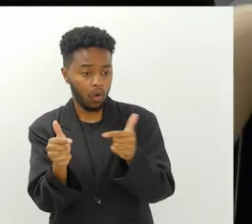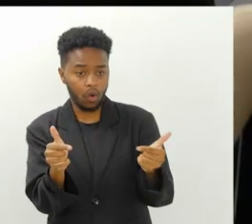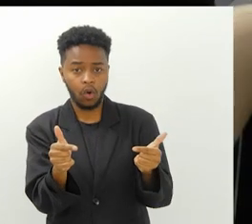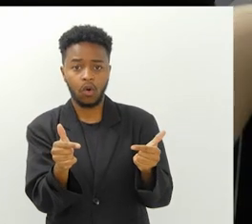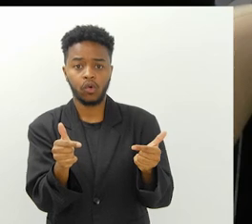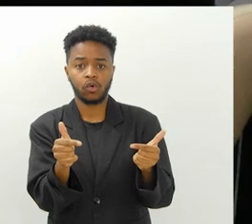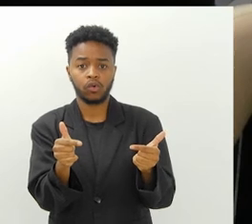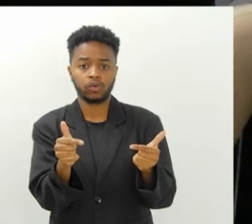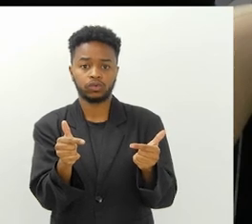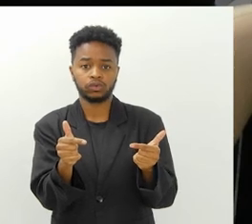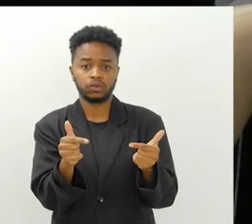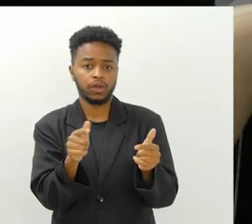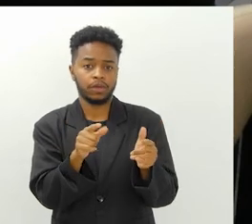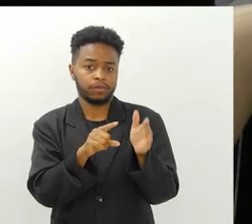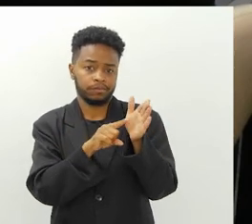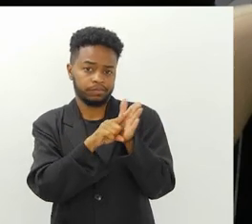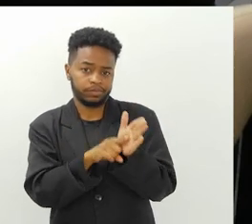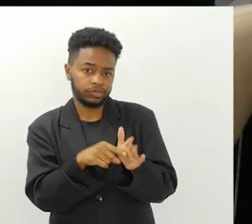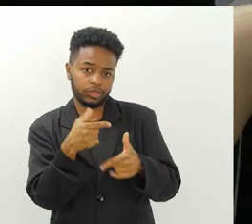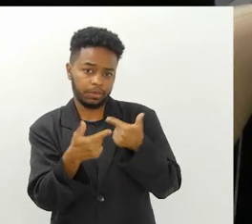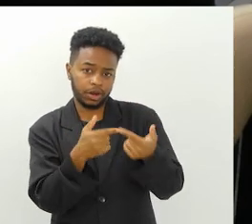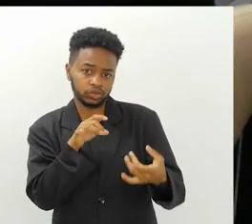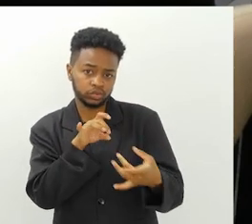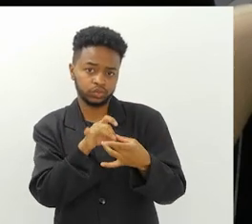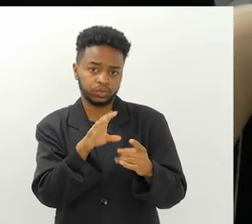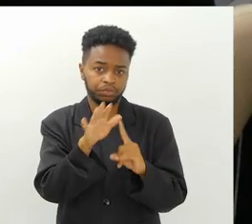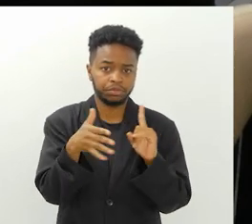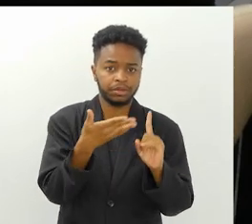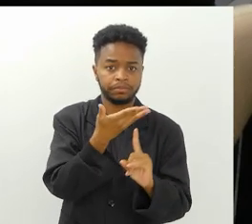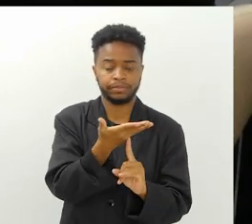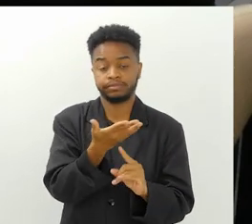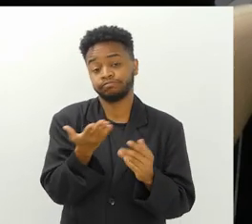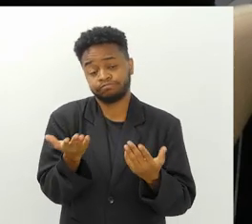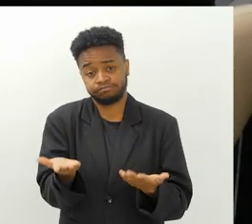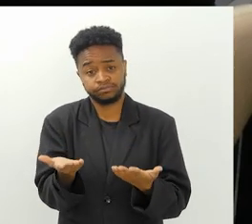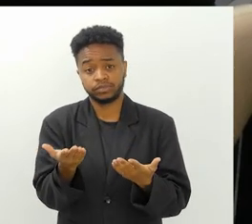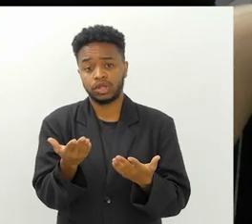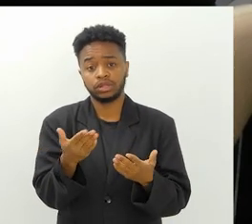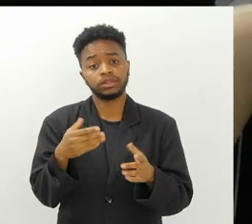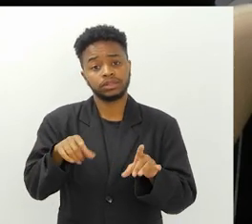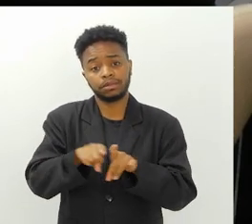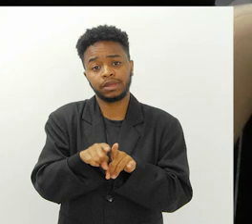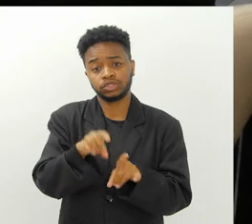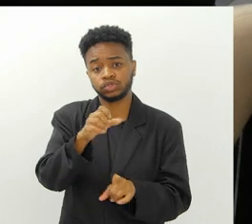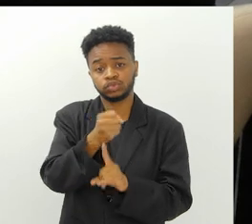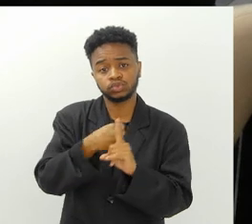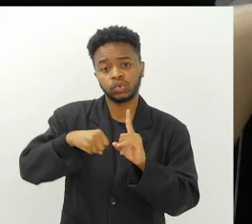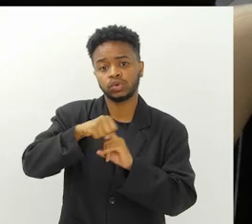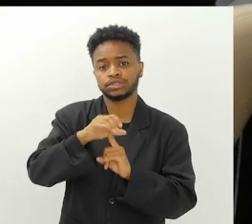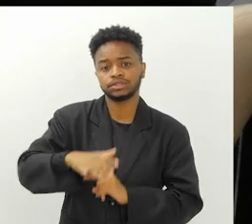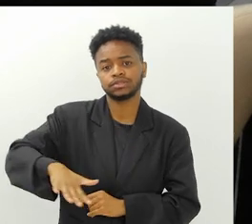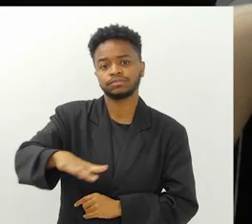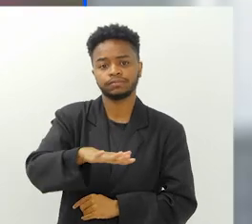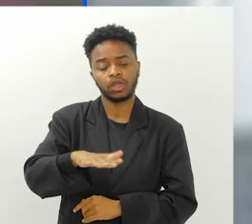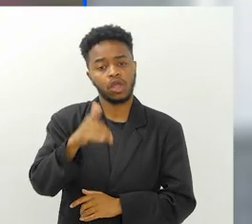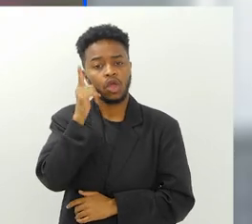próprios ambientalistas, né? Ativistas, enfim, toda a sociedade possa